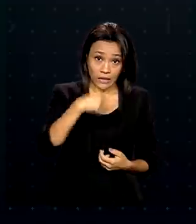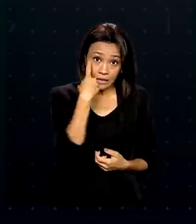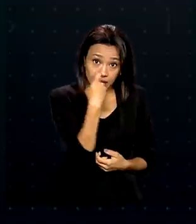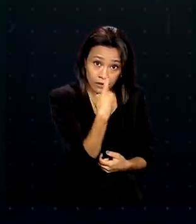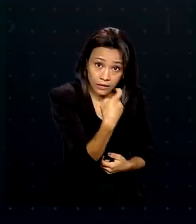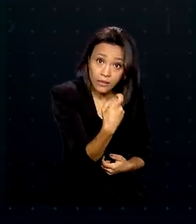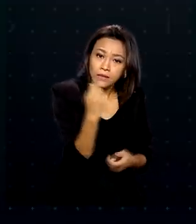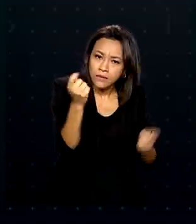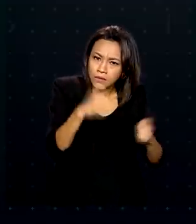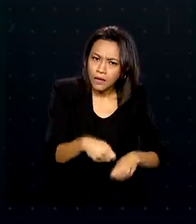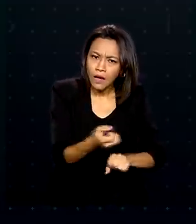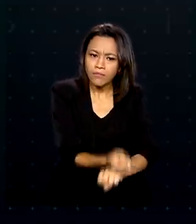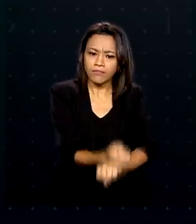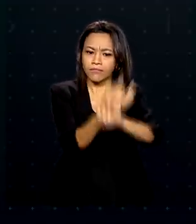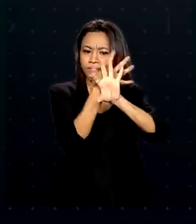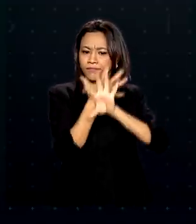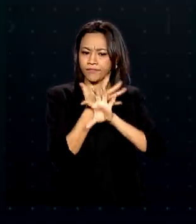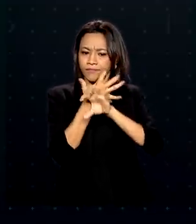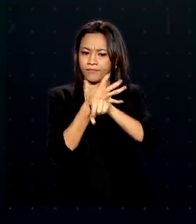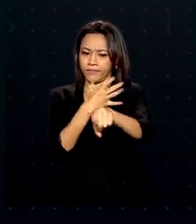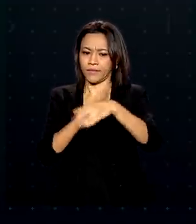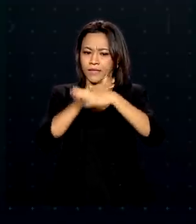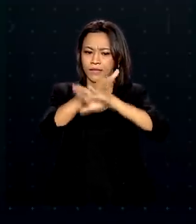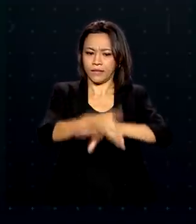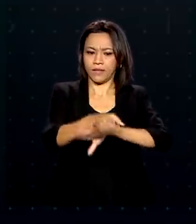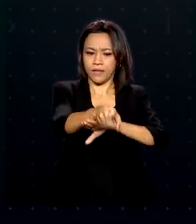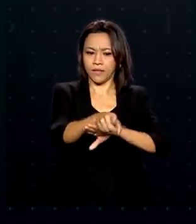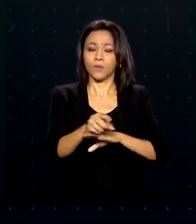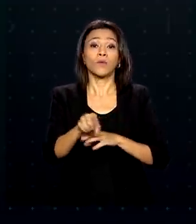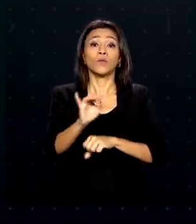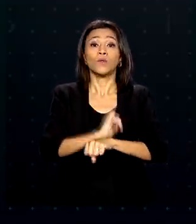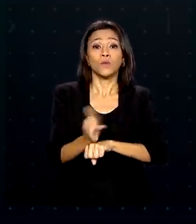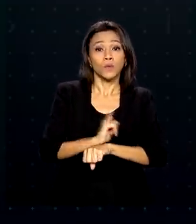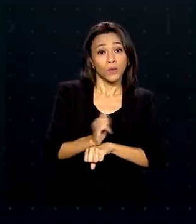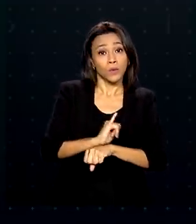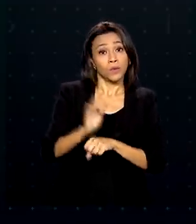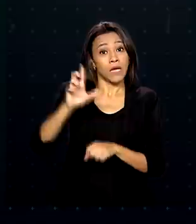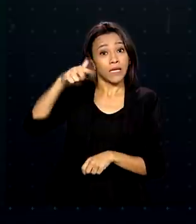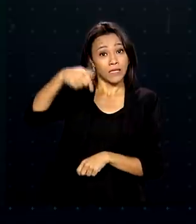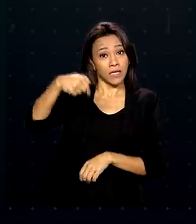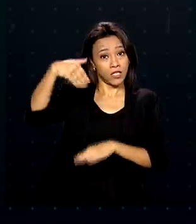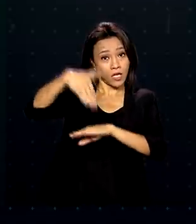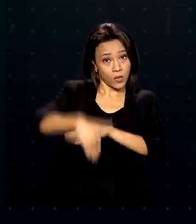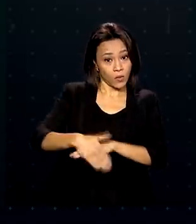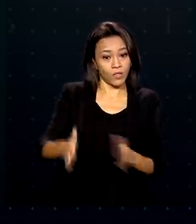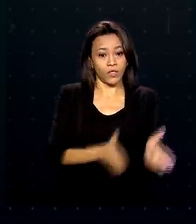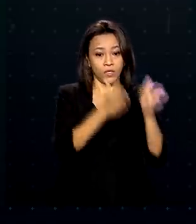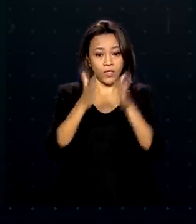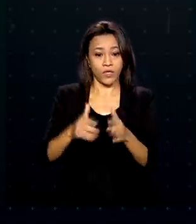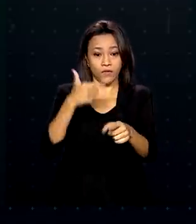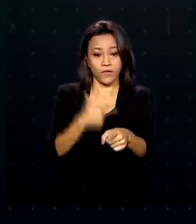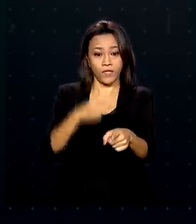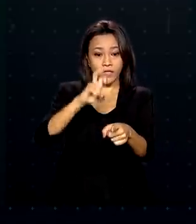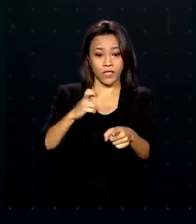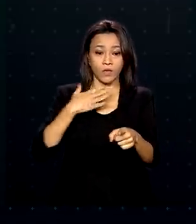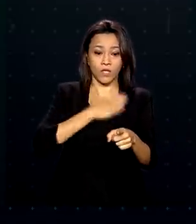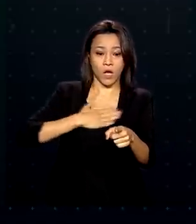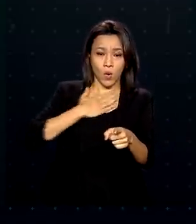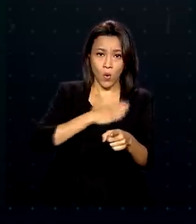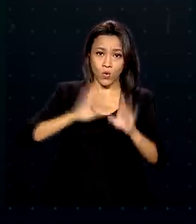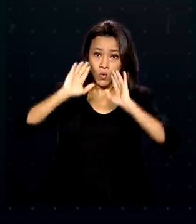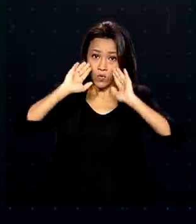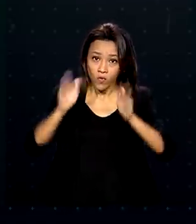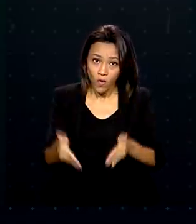acompanhar as lives pelo canal do Ministério da Saúde no YouTube às sete da noite. No dia 25 de agosto, o